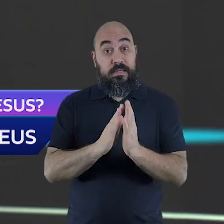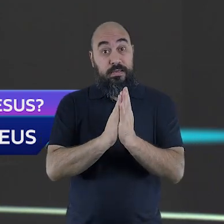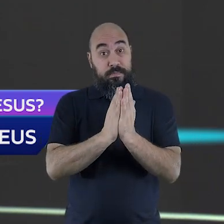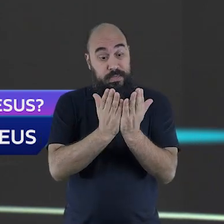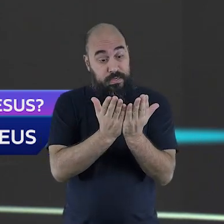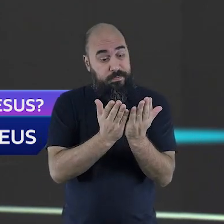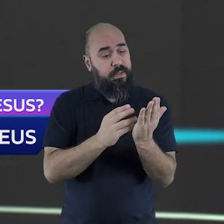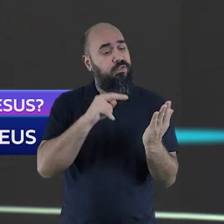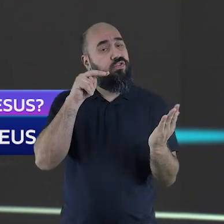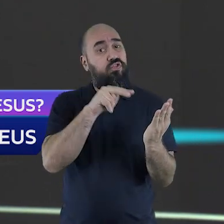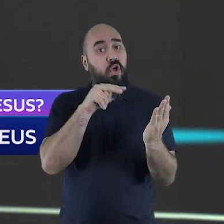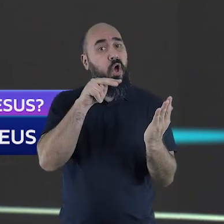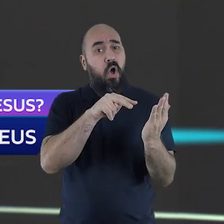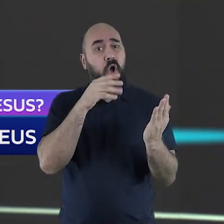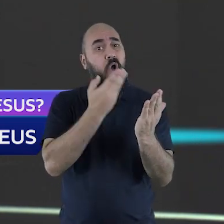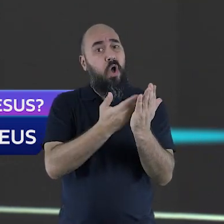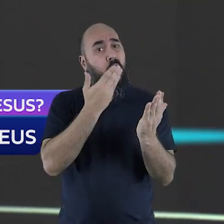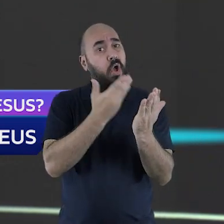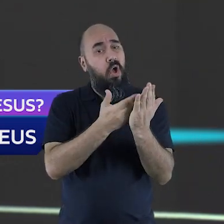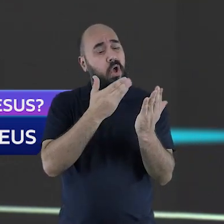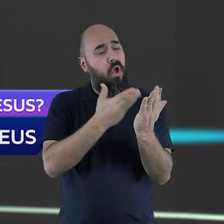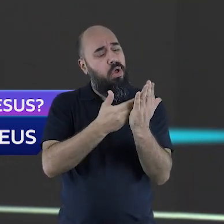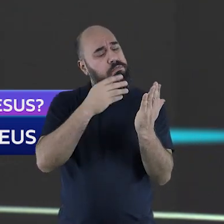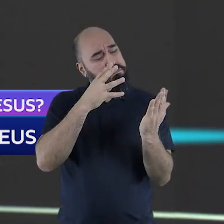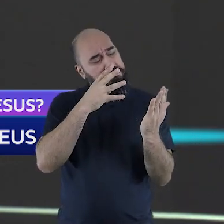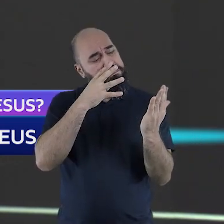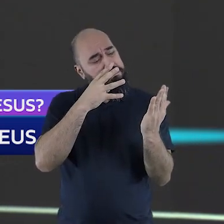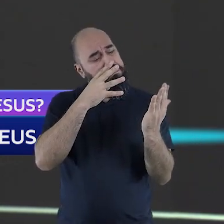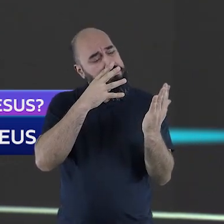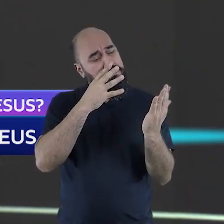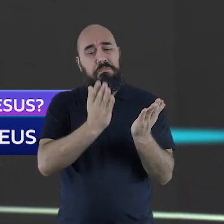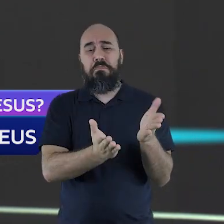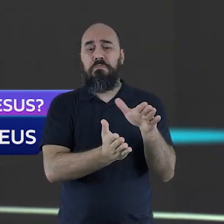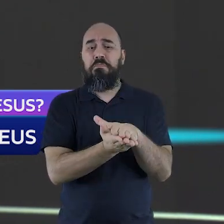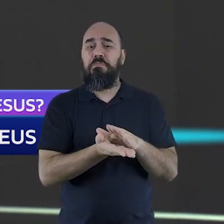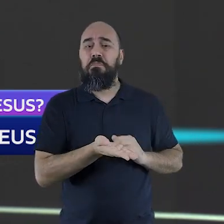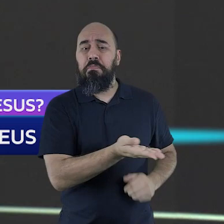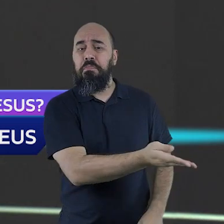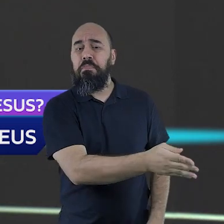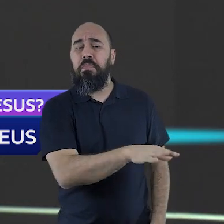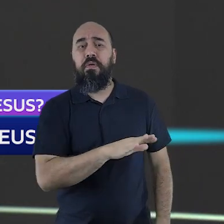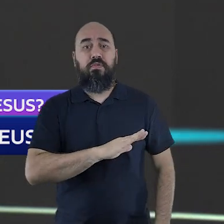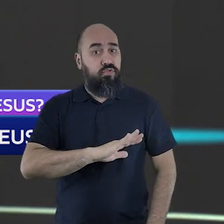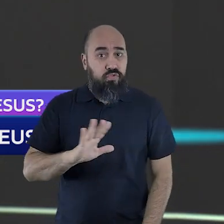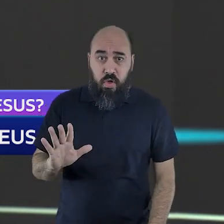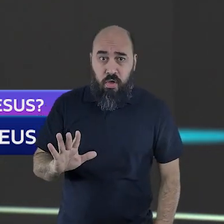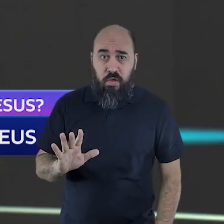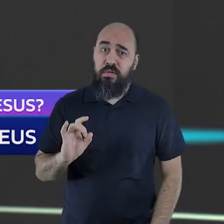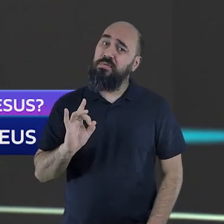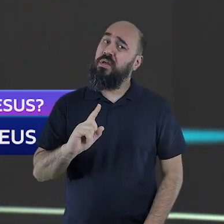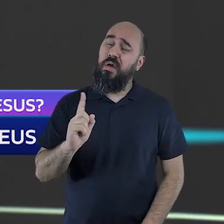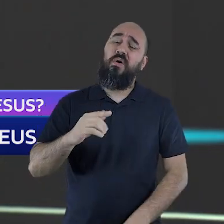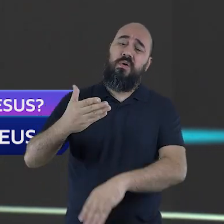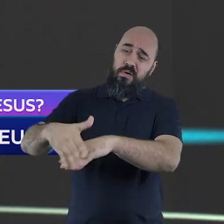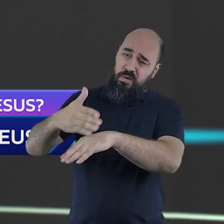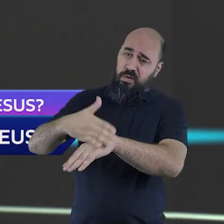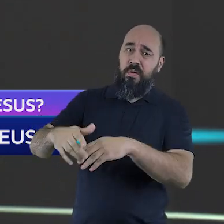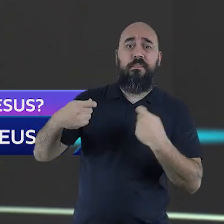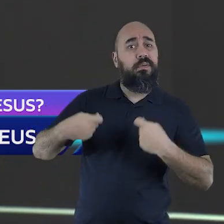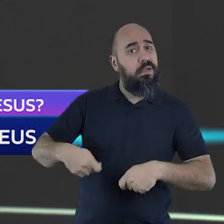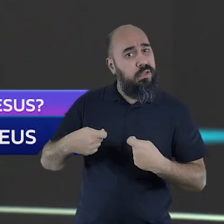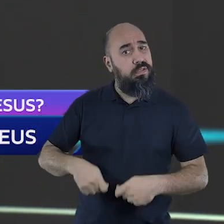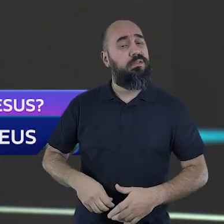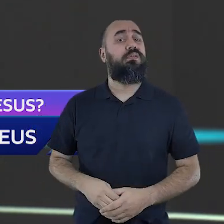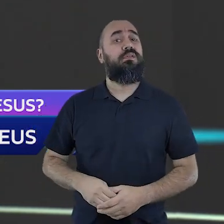também viver. Isso significa aprofundar-se na revelação de Deus. E esta é uma decisão